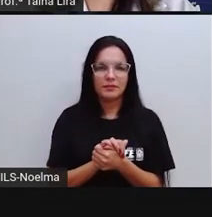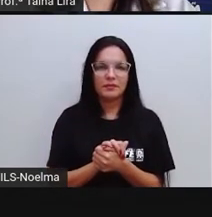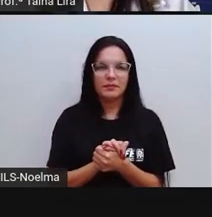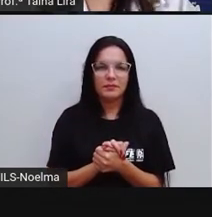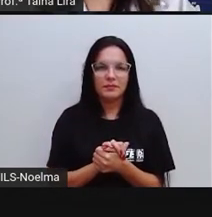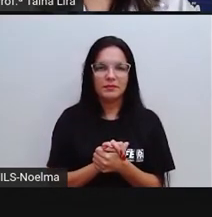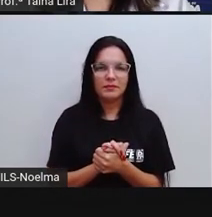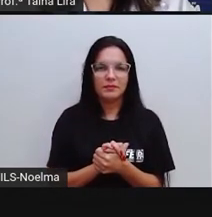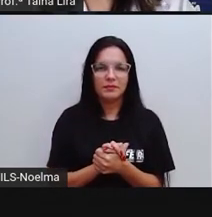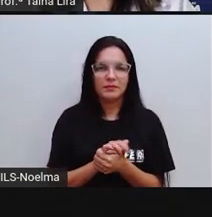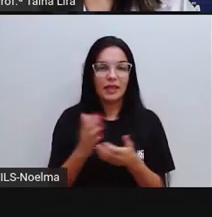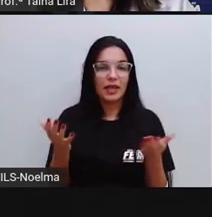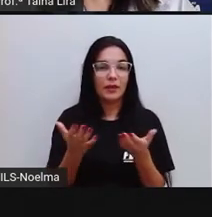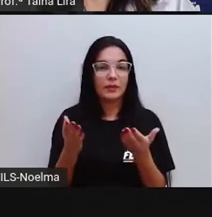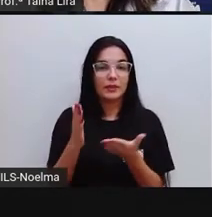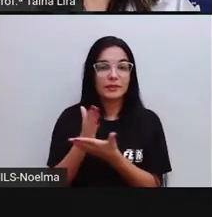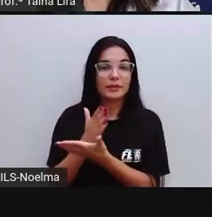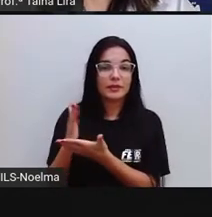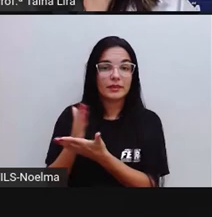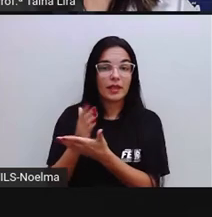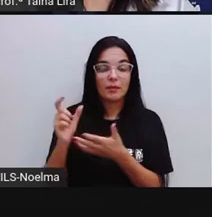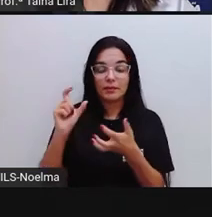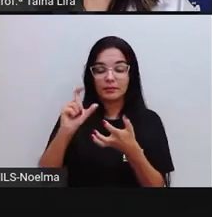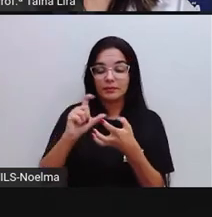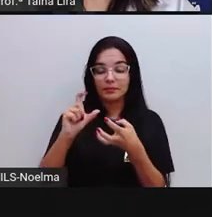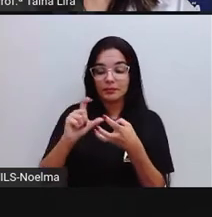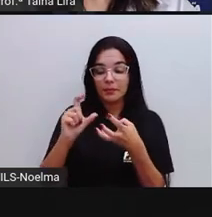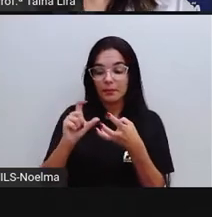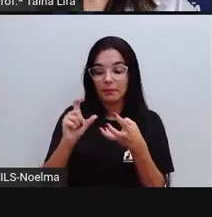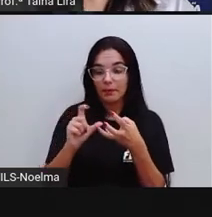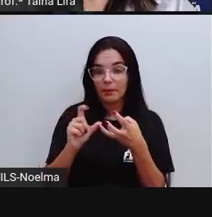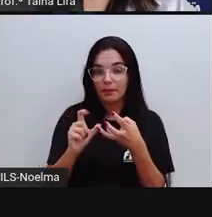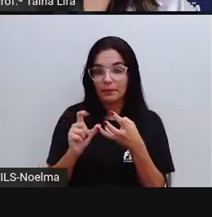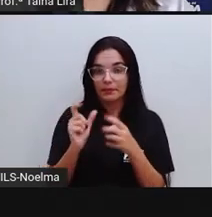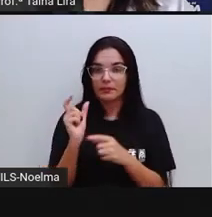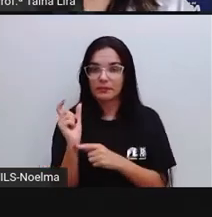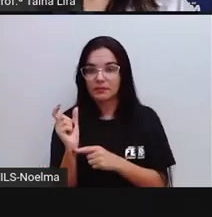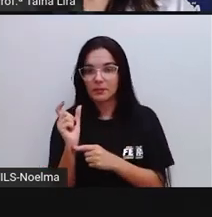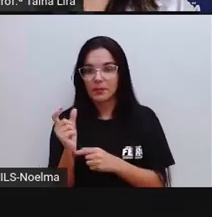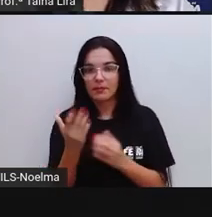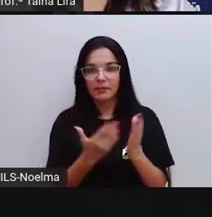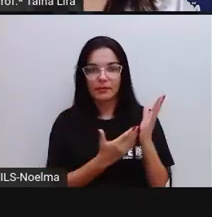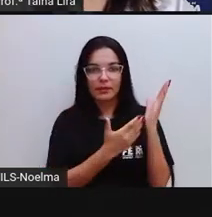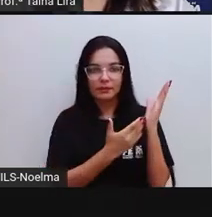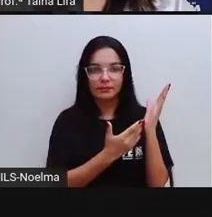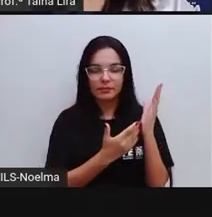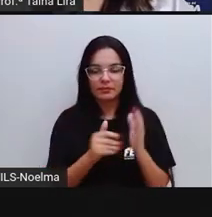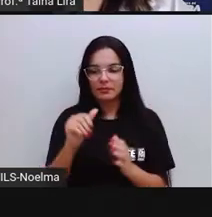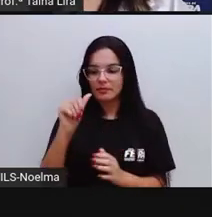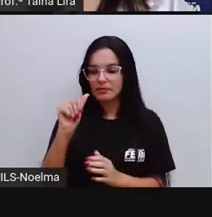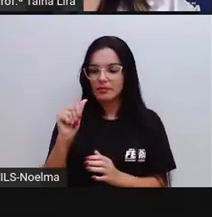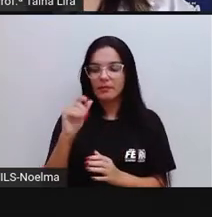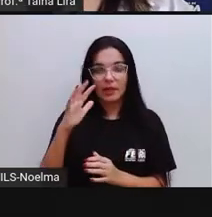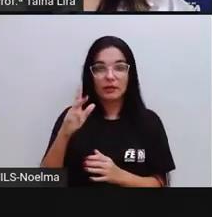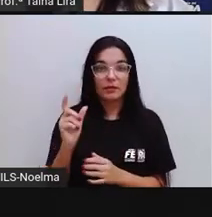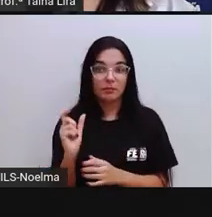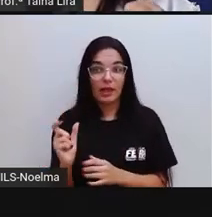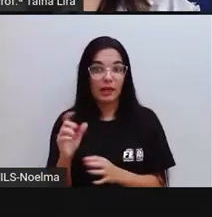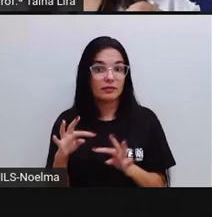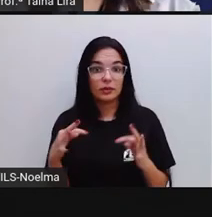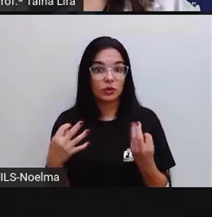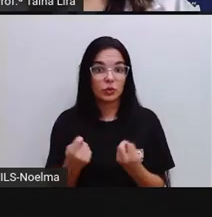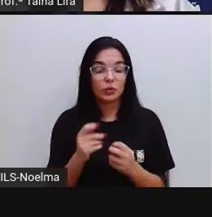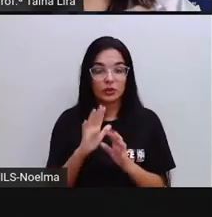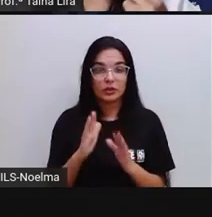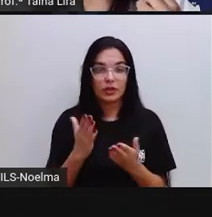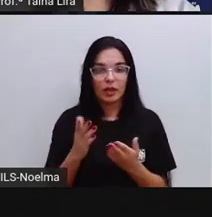Agora, olha lá, vamos separar as sílabas das palavras. Então, ó, palavrinhas aí africanas que nós já